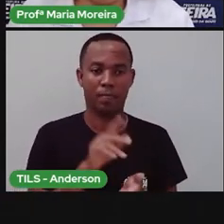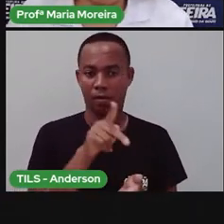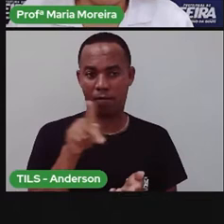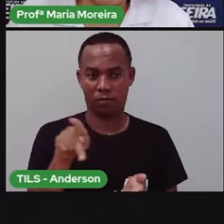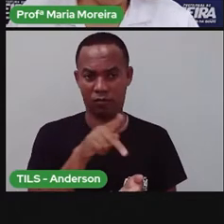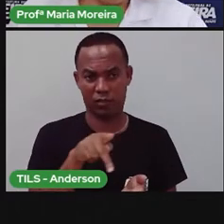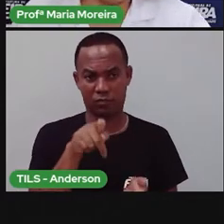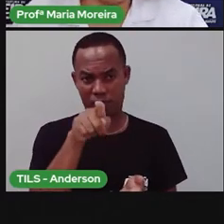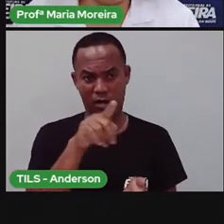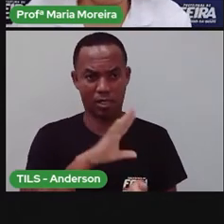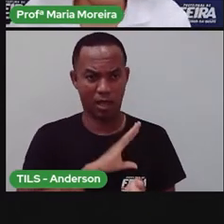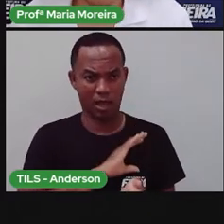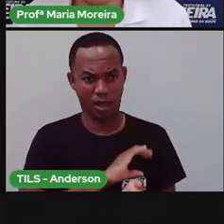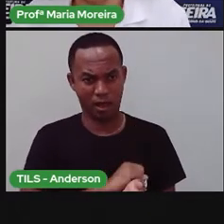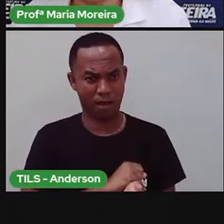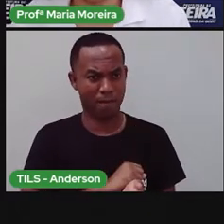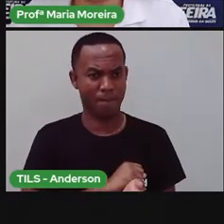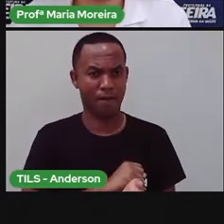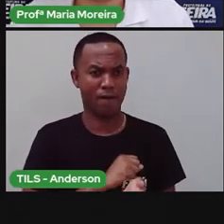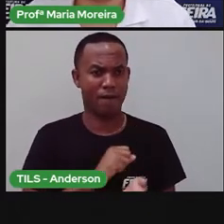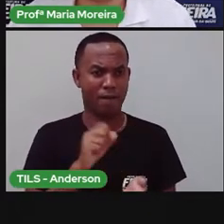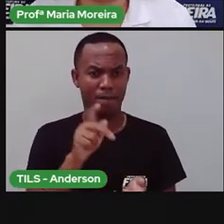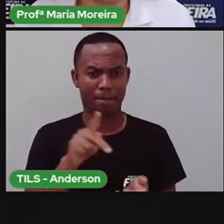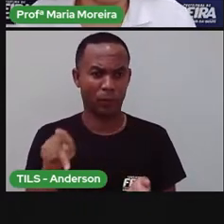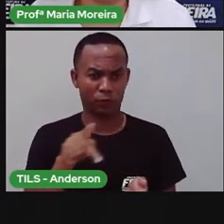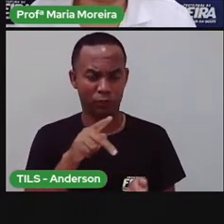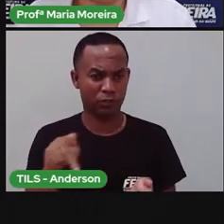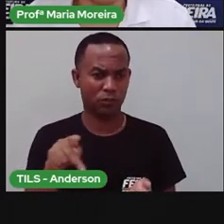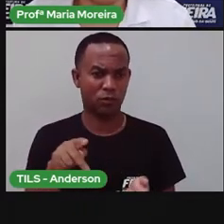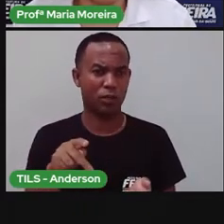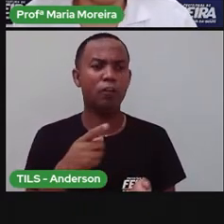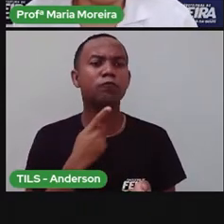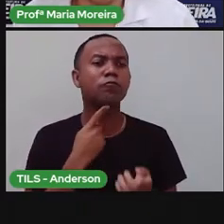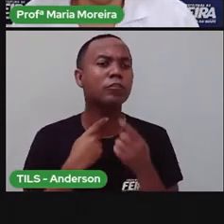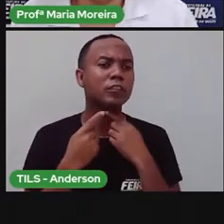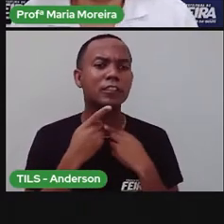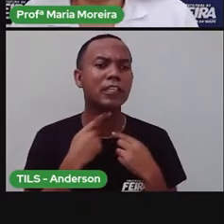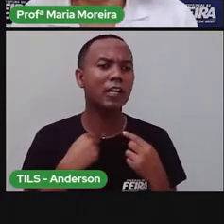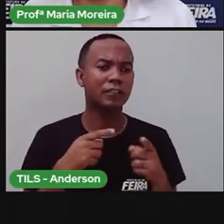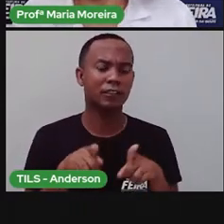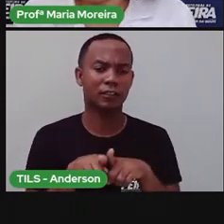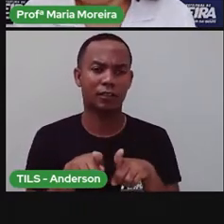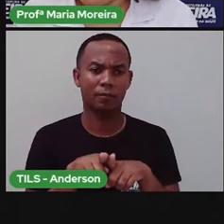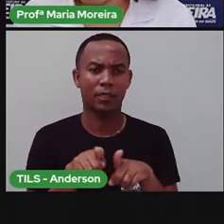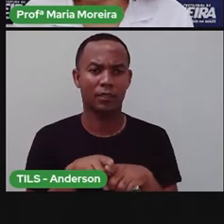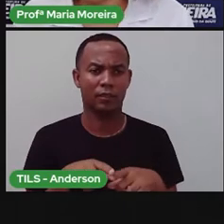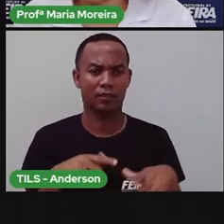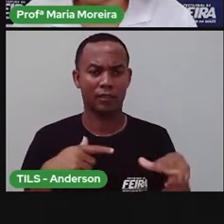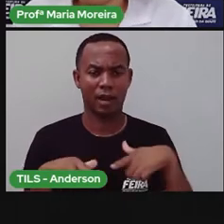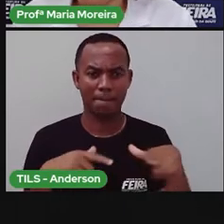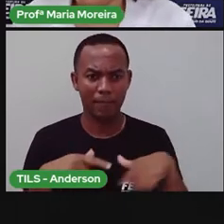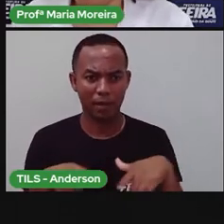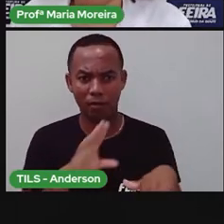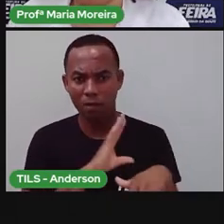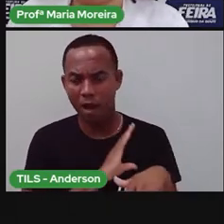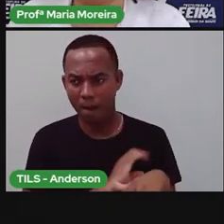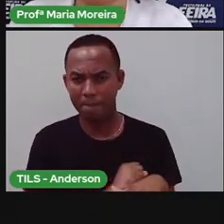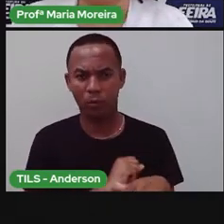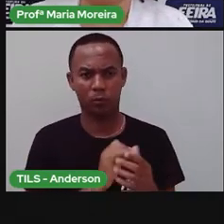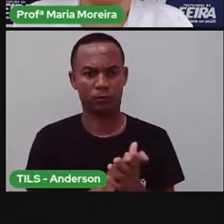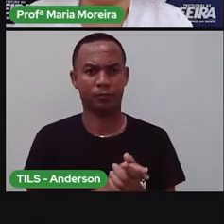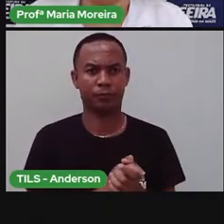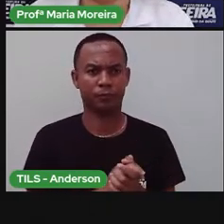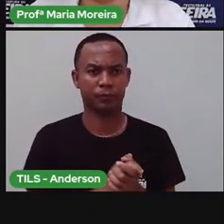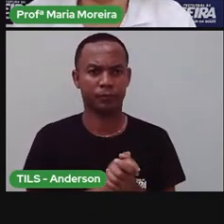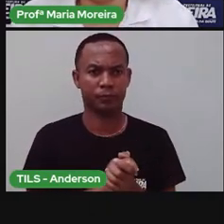ser professora, queria ser professora desde pequenininha, né? Então, isso é uma questão de vocação, tá? Trabalho com amor, né? Por amor